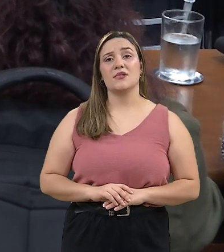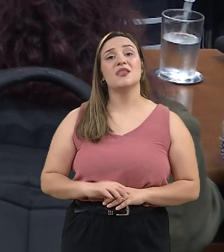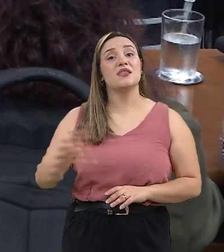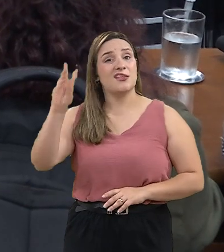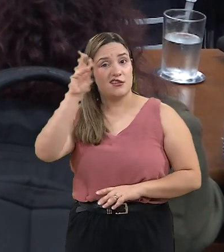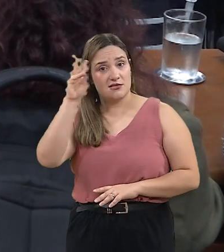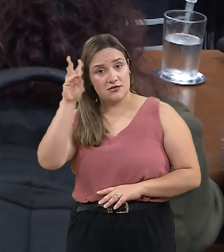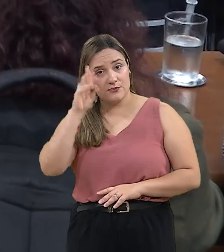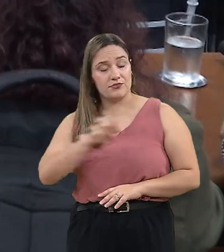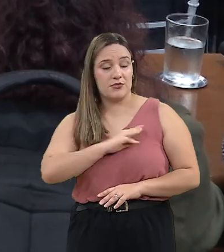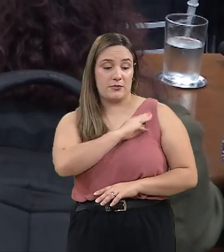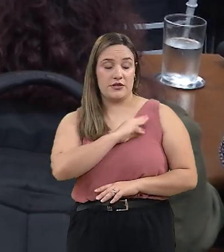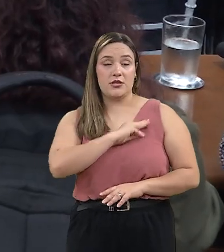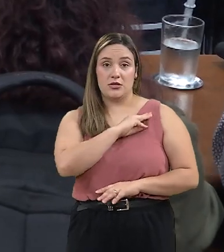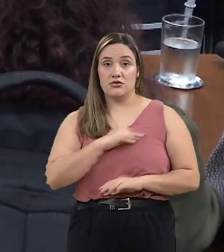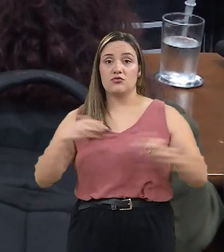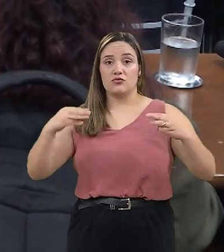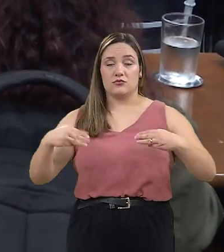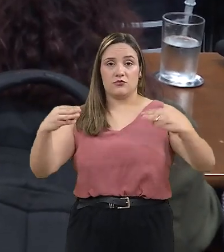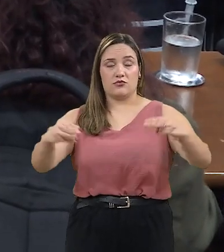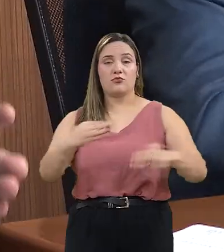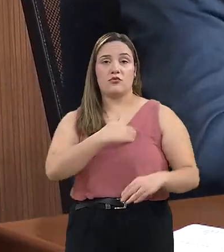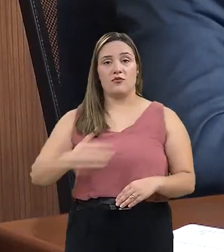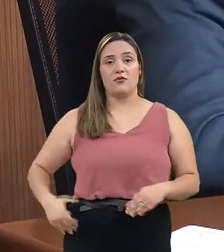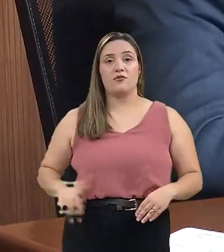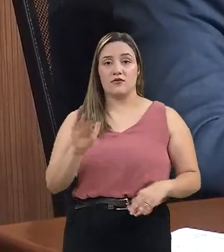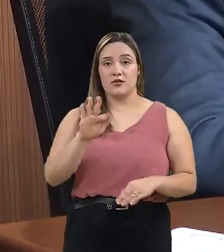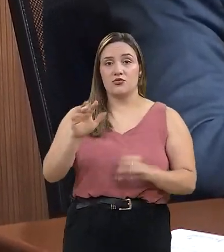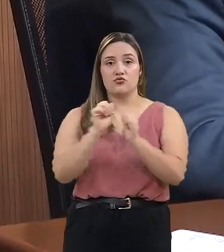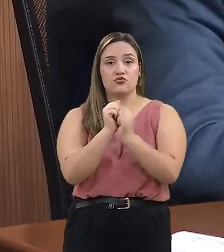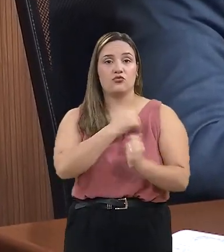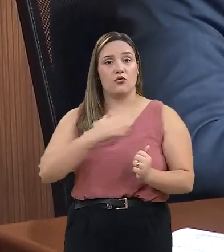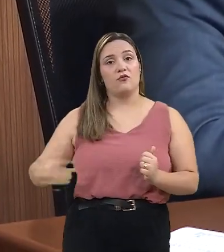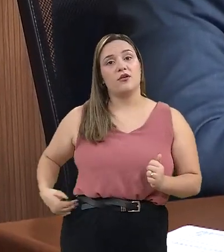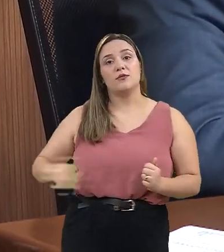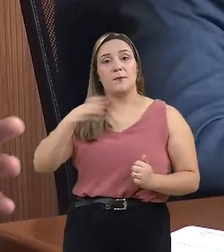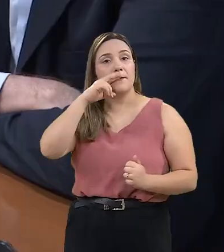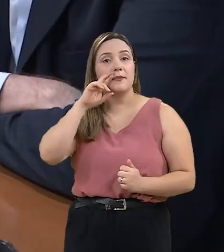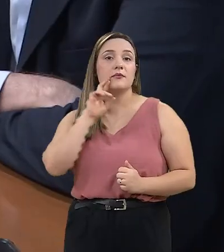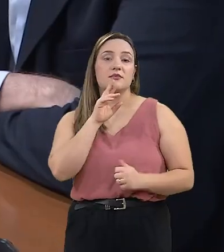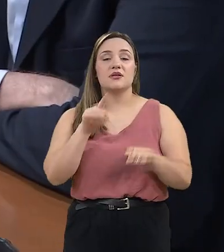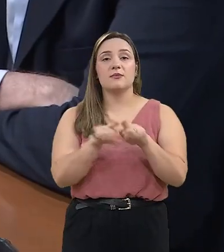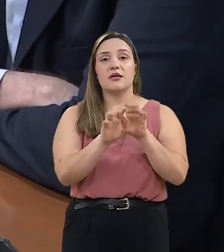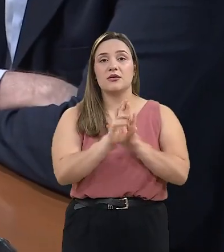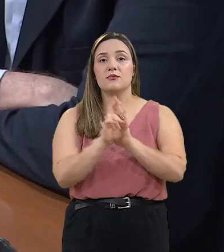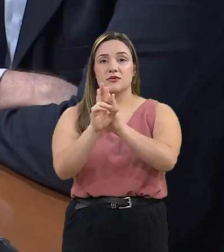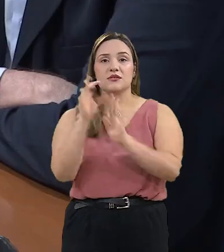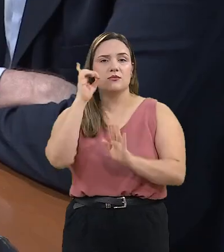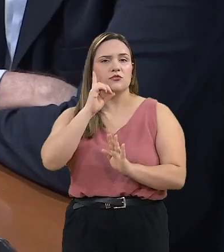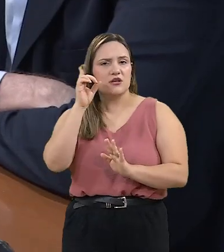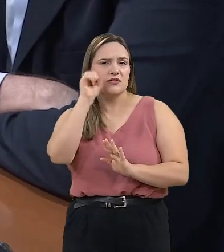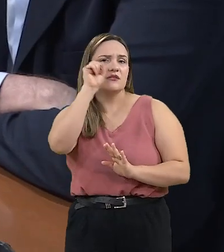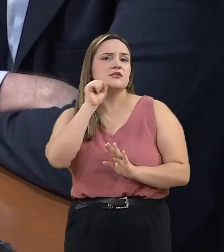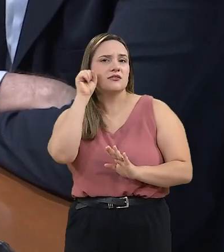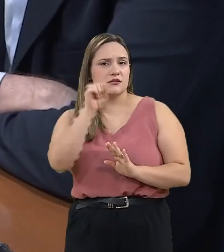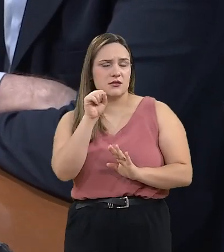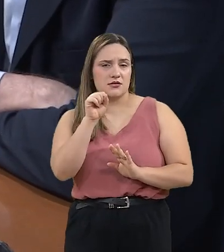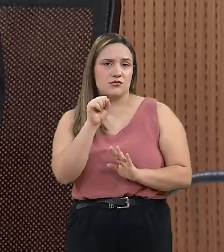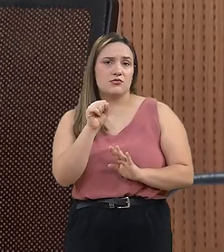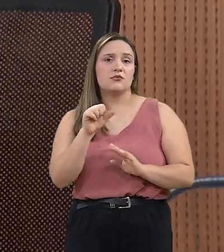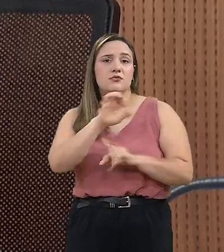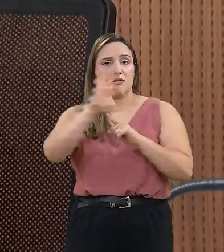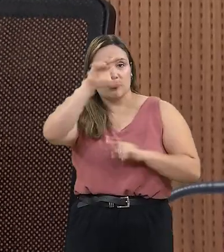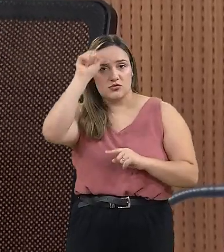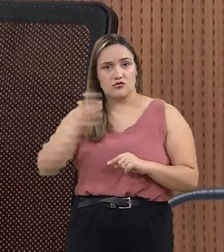Na última terça-feira, ministros do governo federal, o governador Eduardo Riedel, representantes da bancada federal sul-mato-grossense